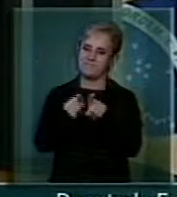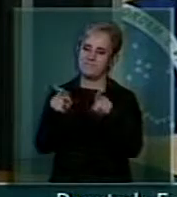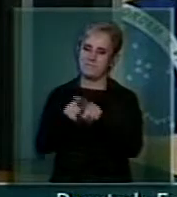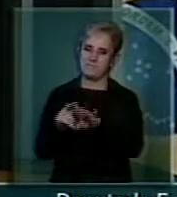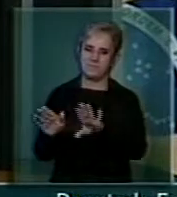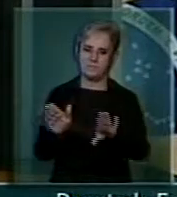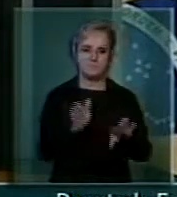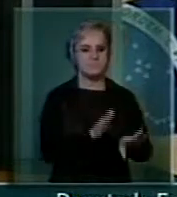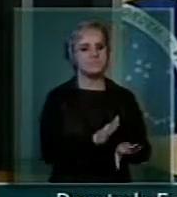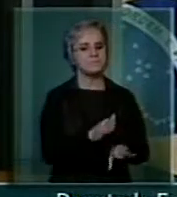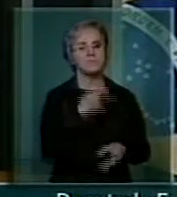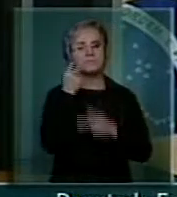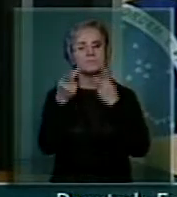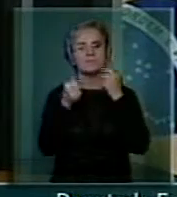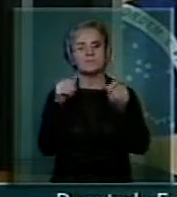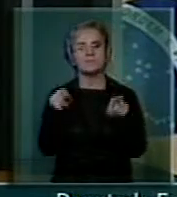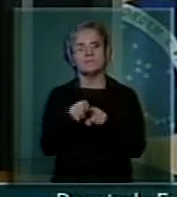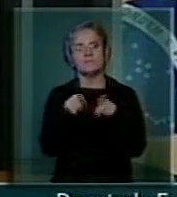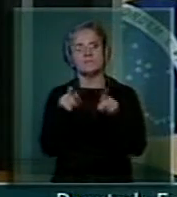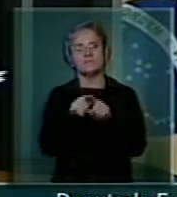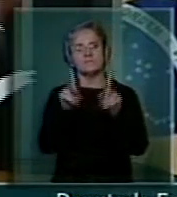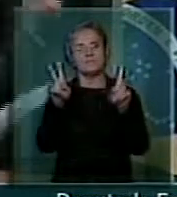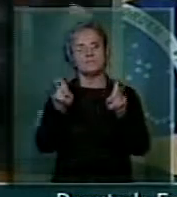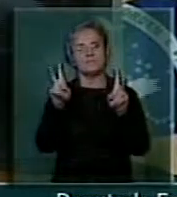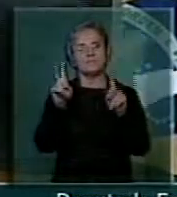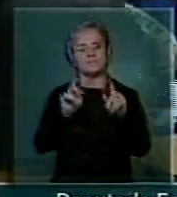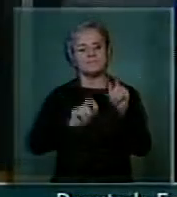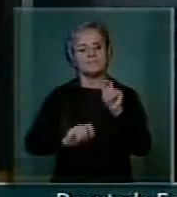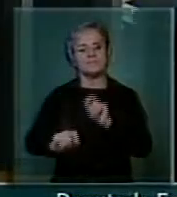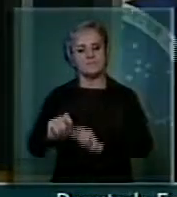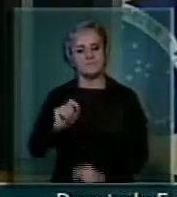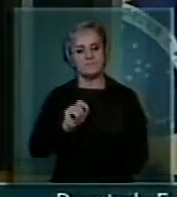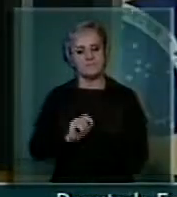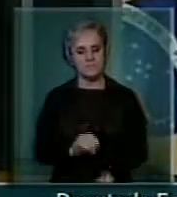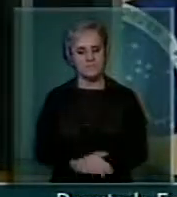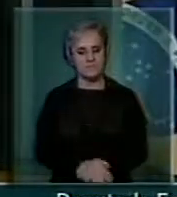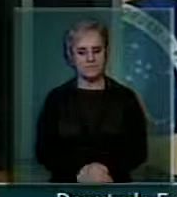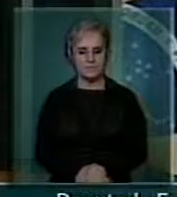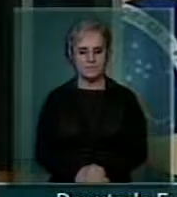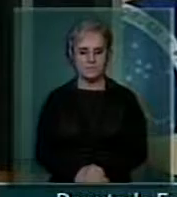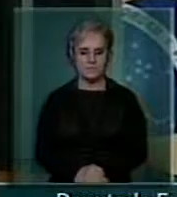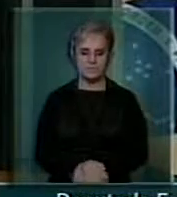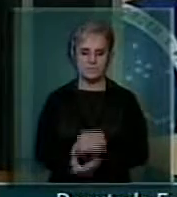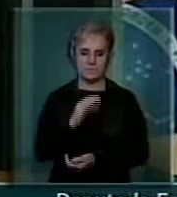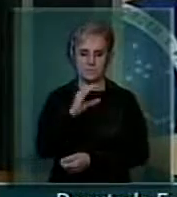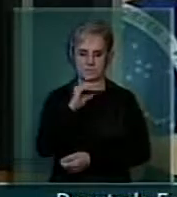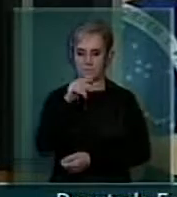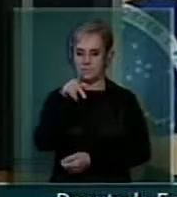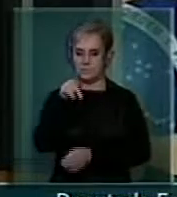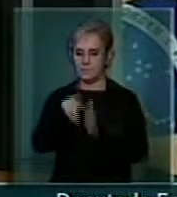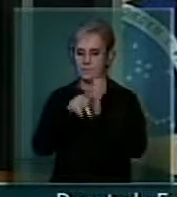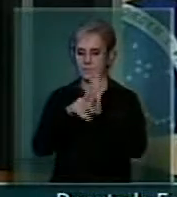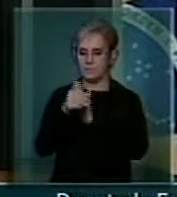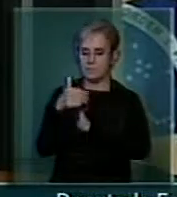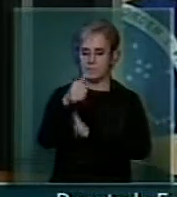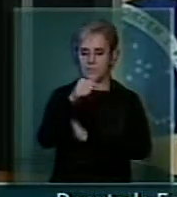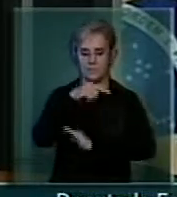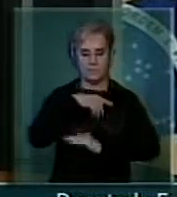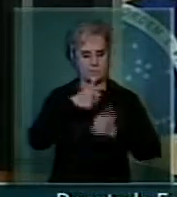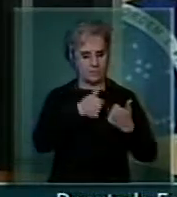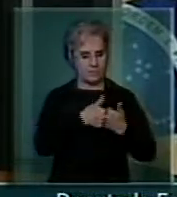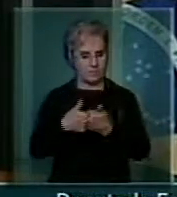presidente, falar um pouco sobre a COP17 que se avizinha. E